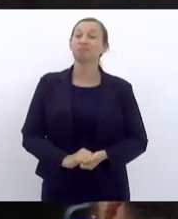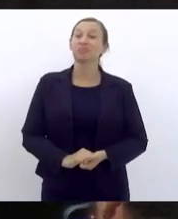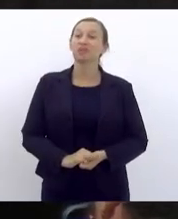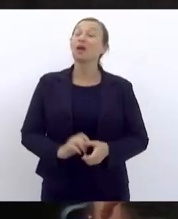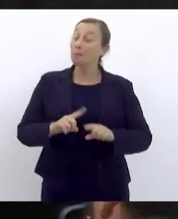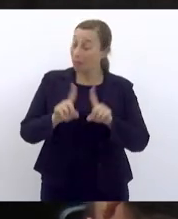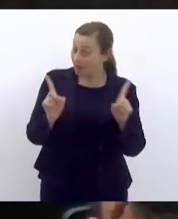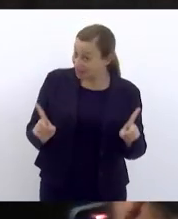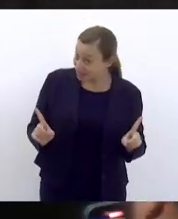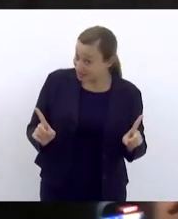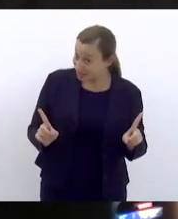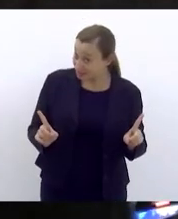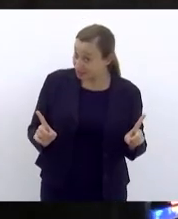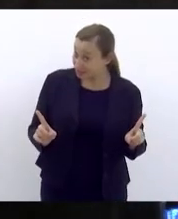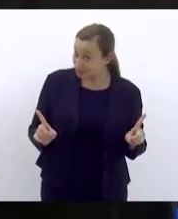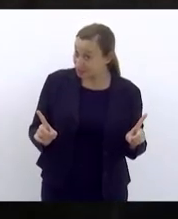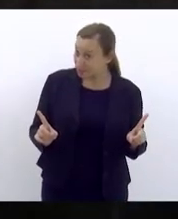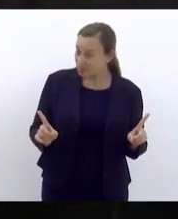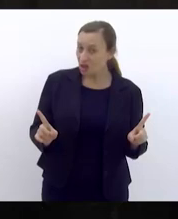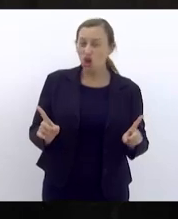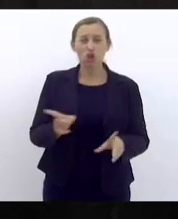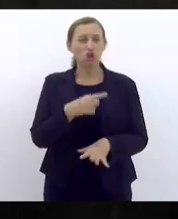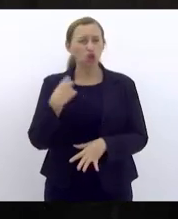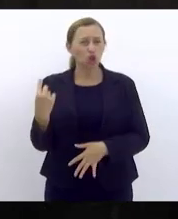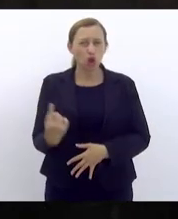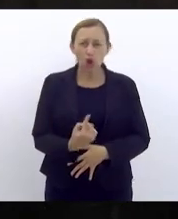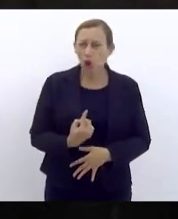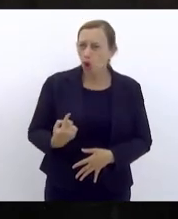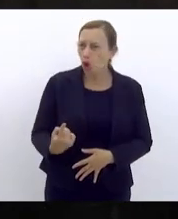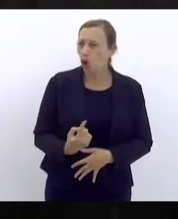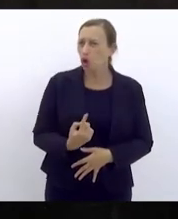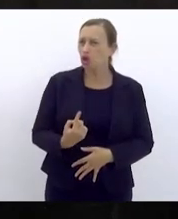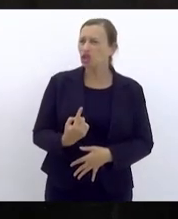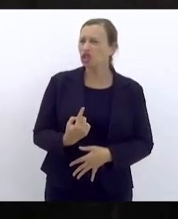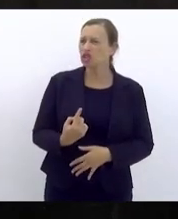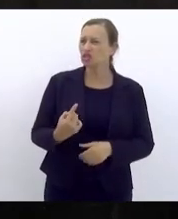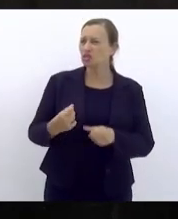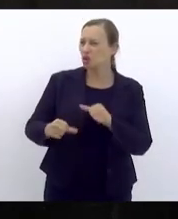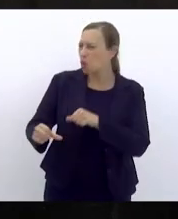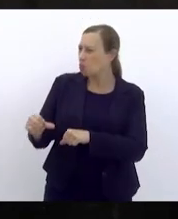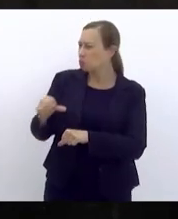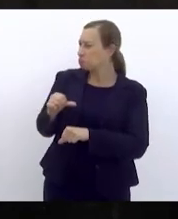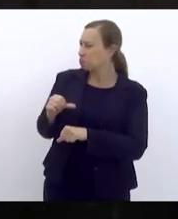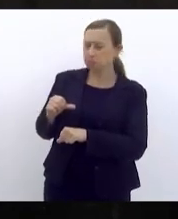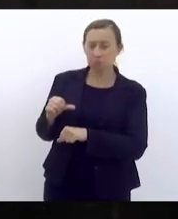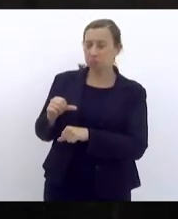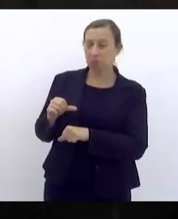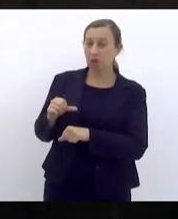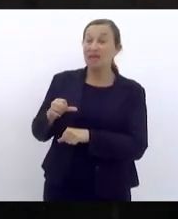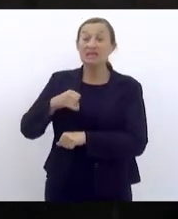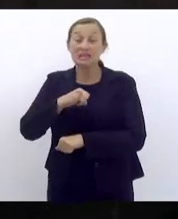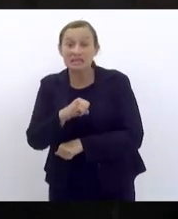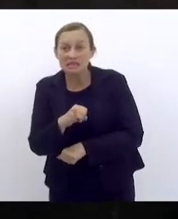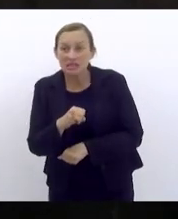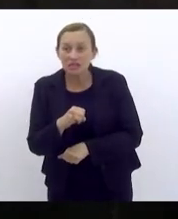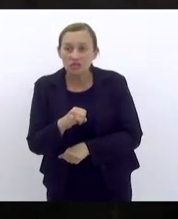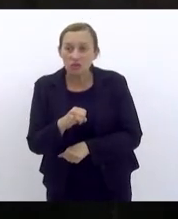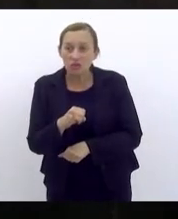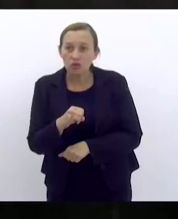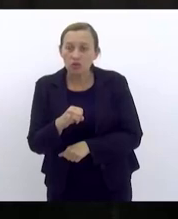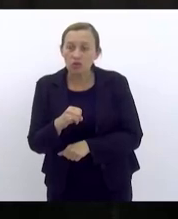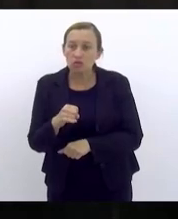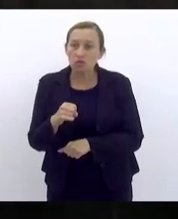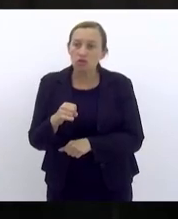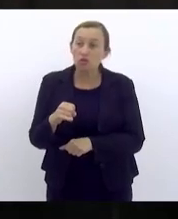mas nós estamos diante não de uma distorção se fosse uma distorção dos